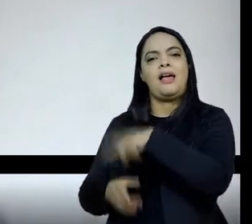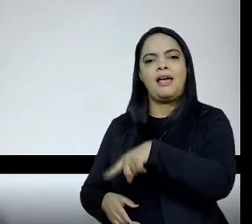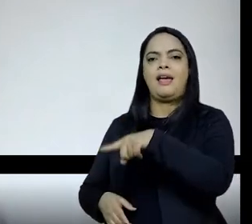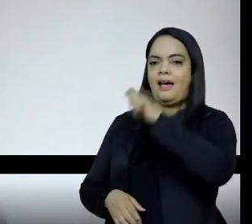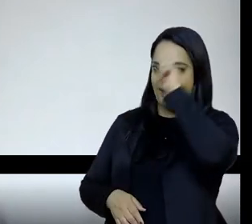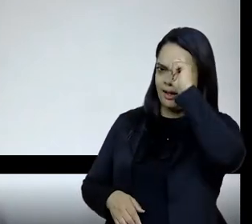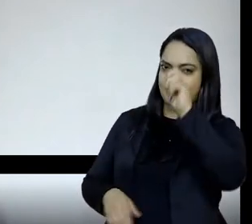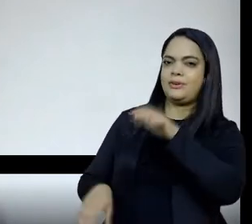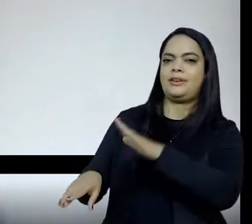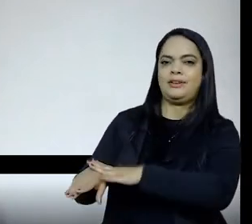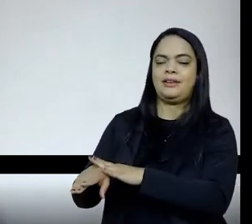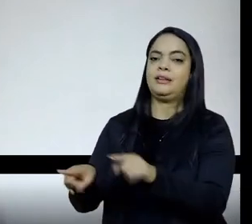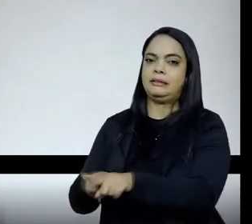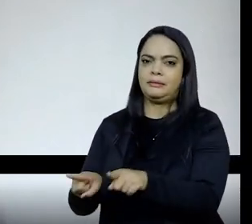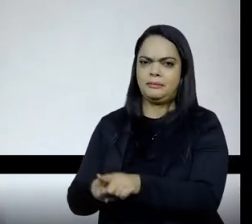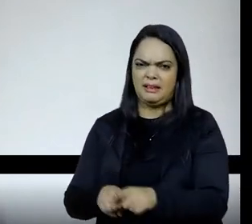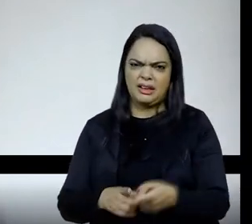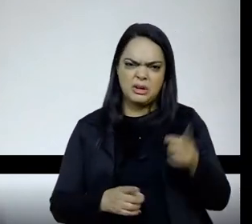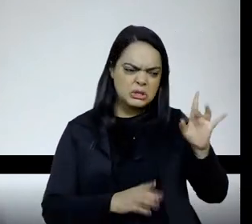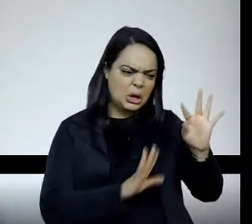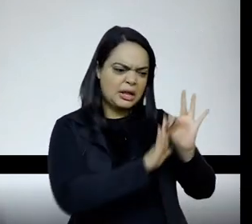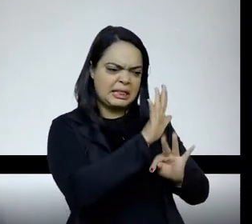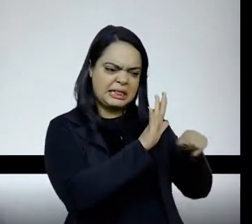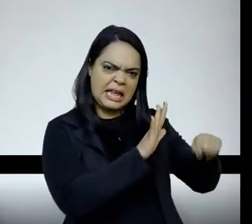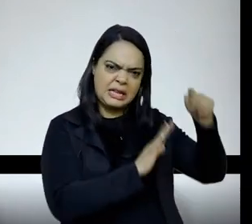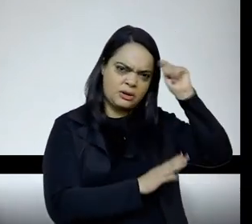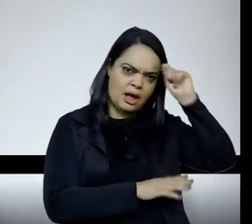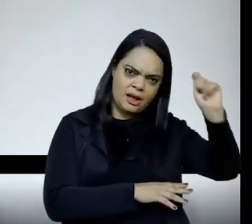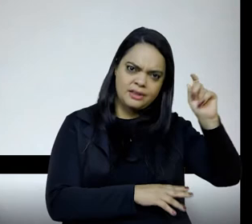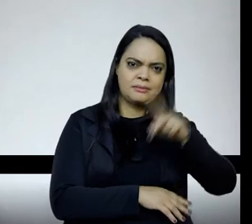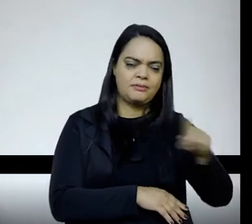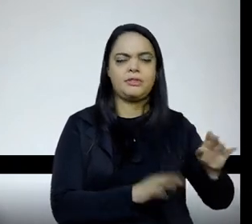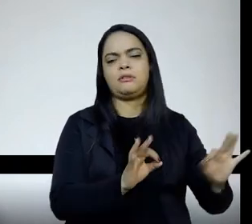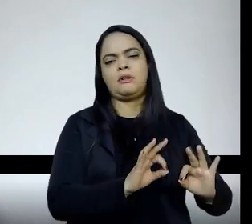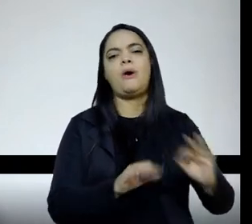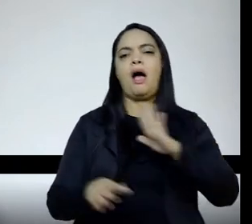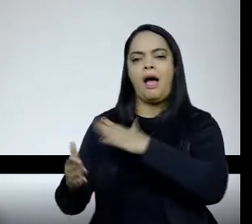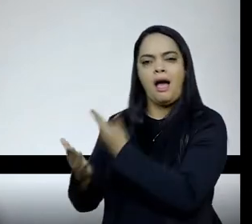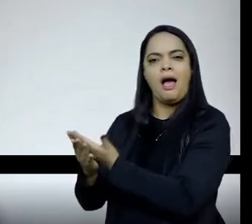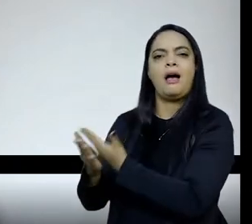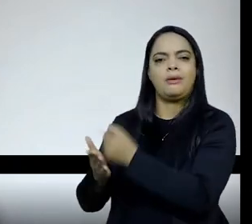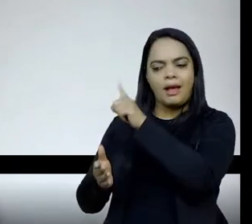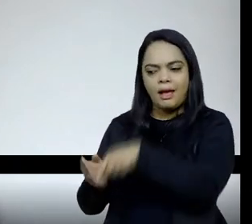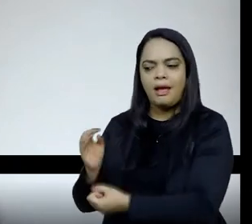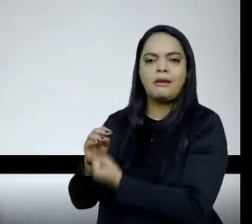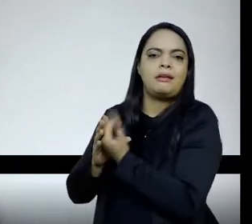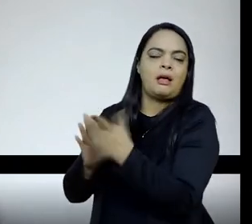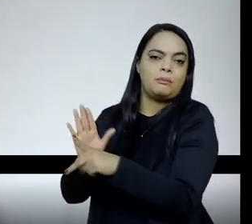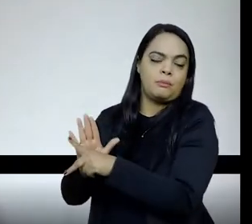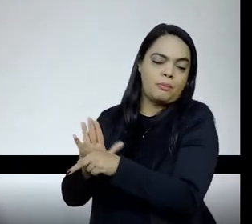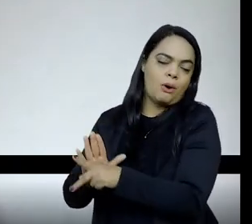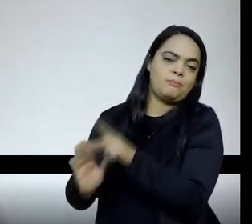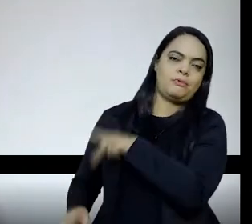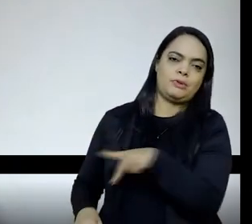Não é texto que é o lugar por autoria por excelência de professoras e professores, é a aula, e isso é